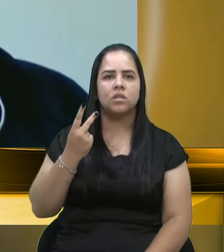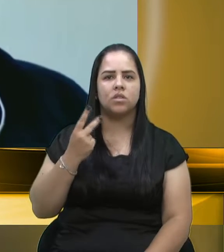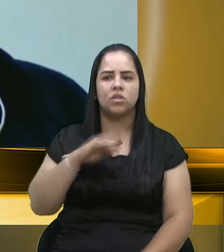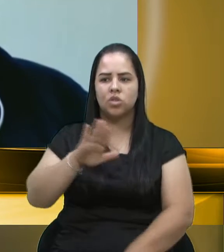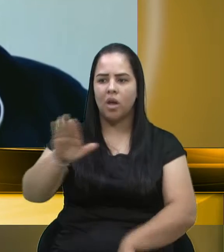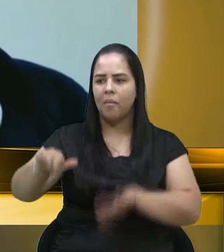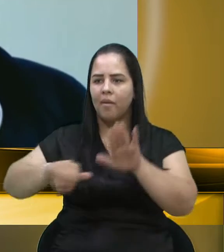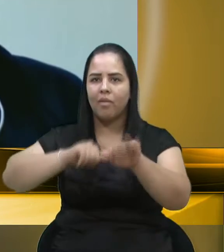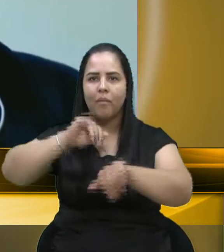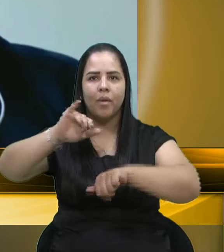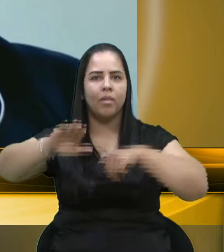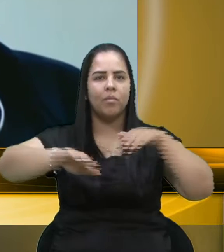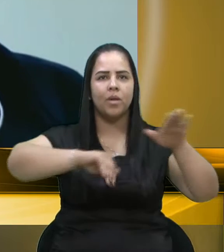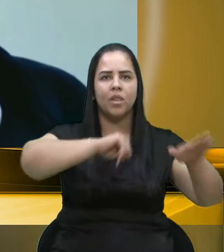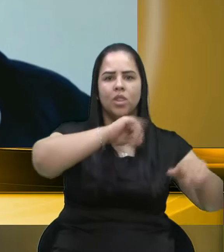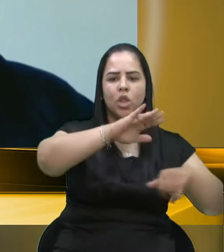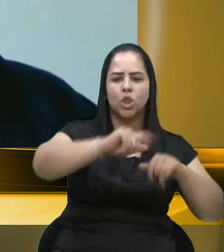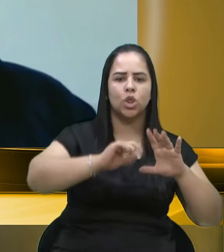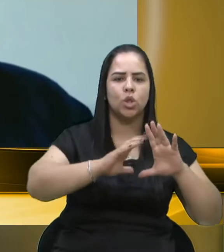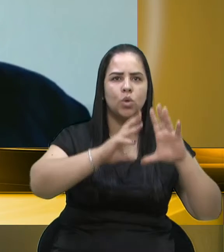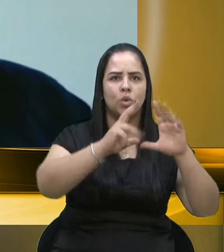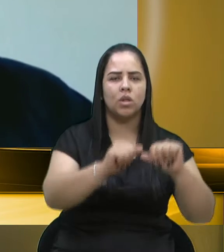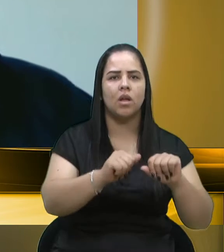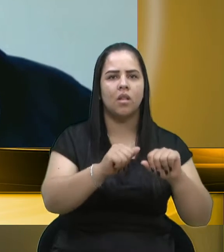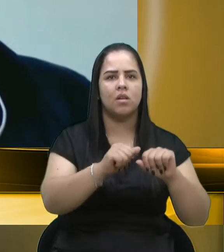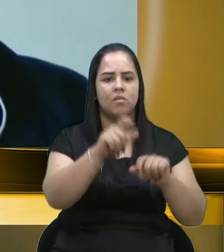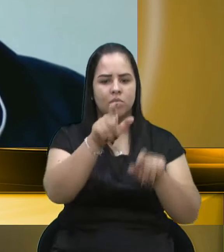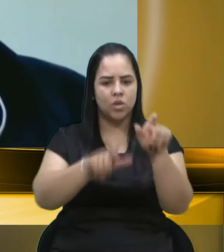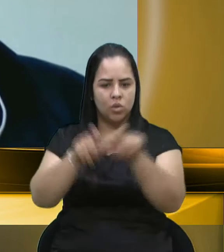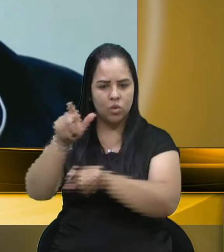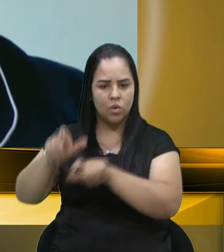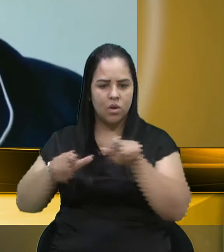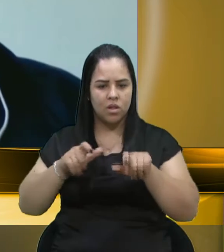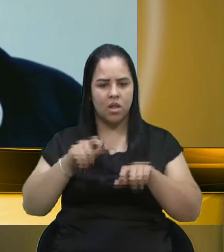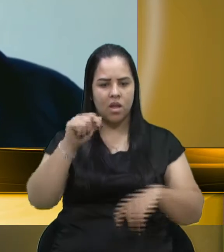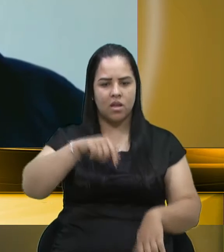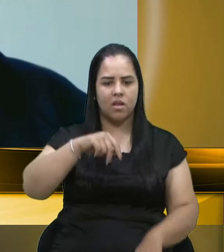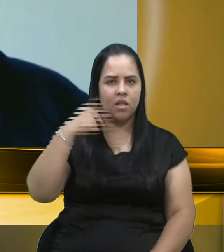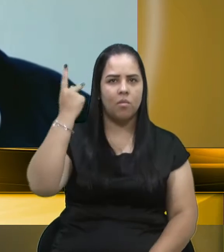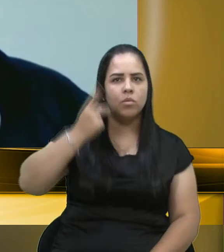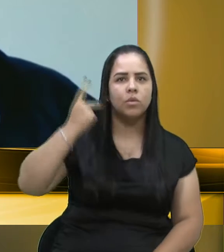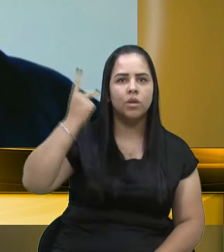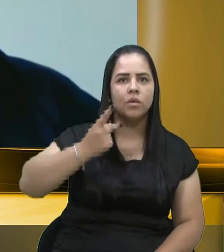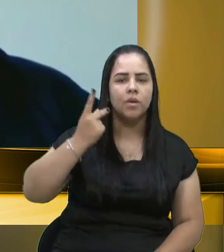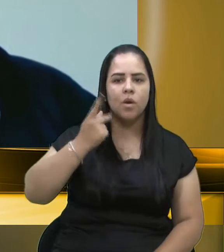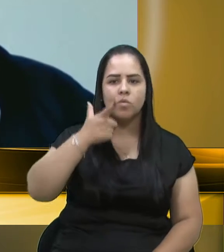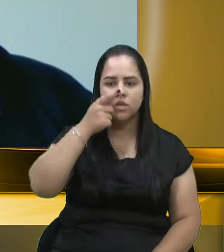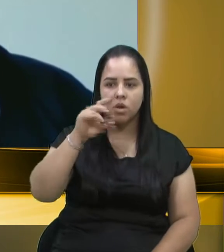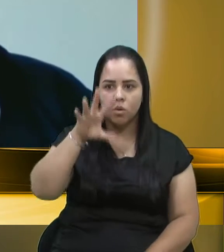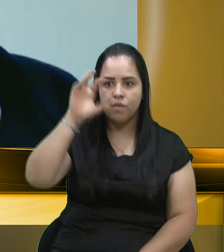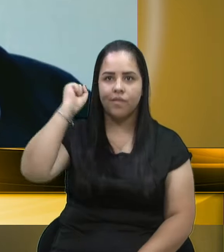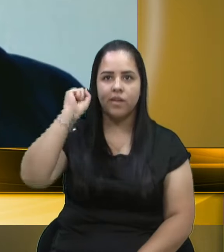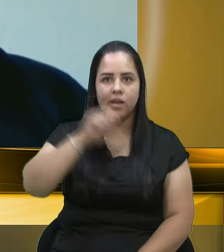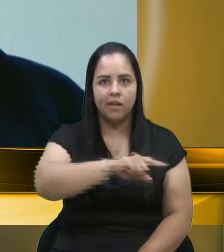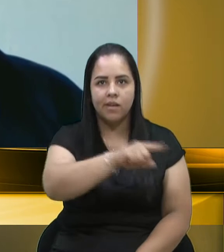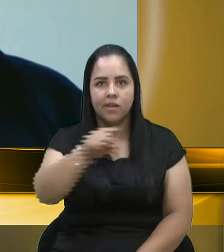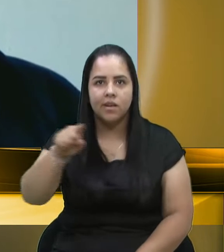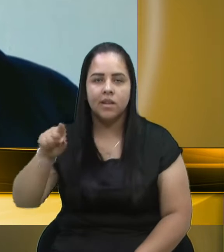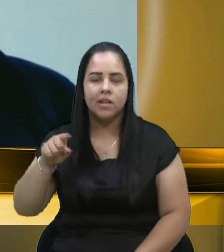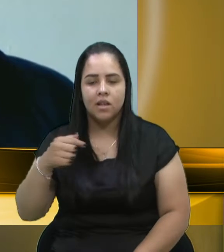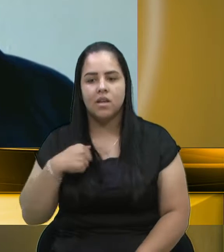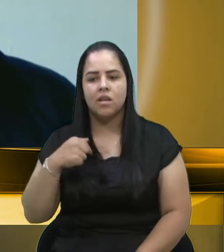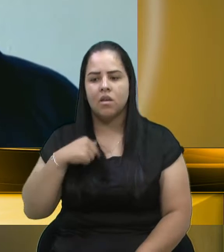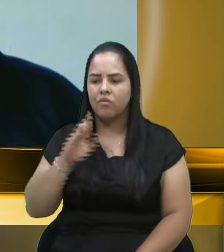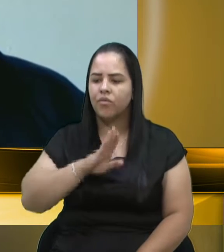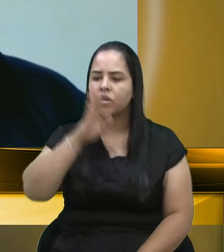todos o pessoal aqui das forças do poder público, enfim, para que eles possam ser ouvidos. E eu estive lá